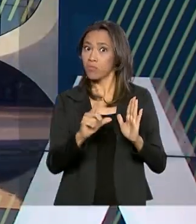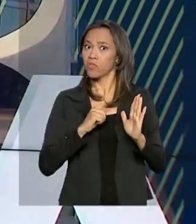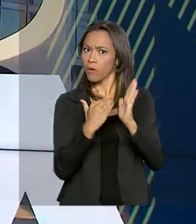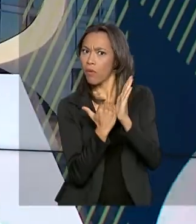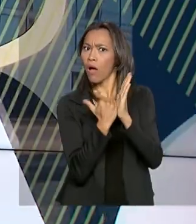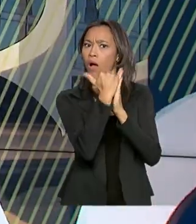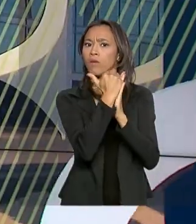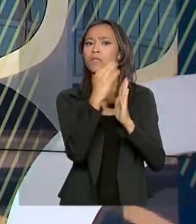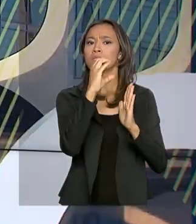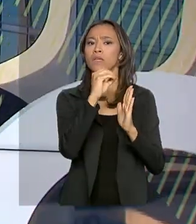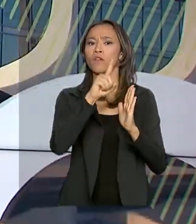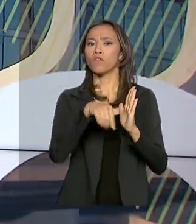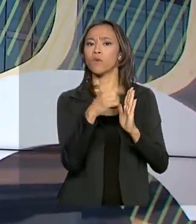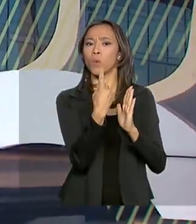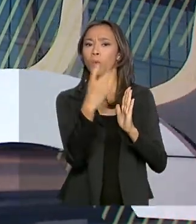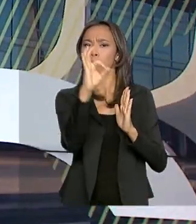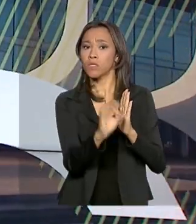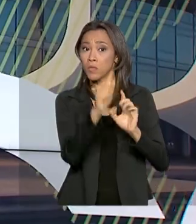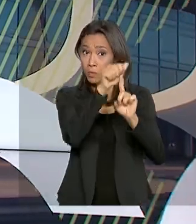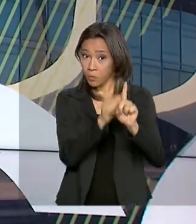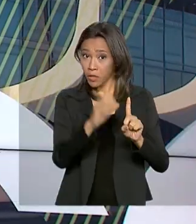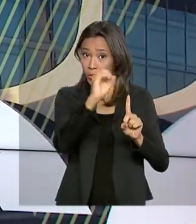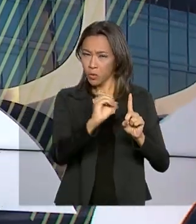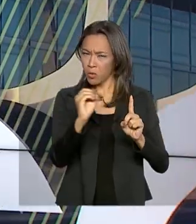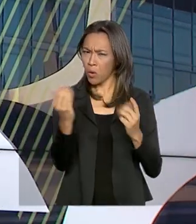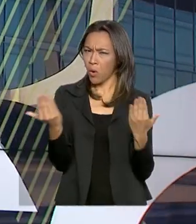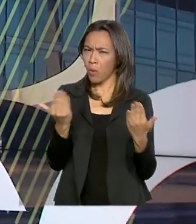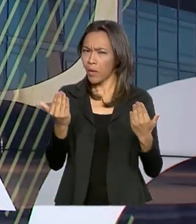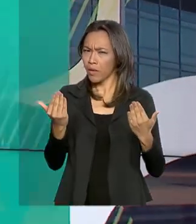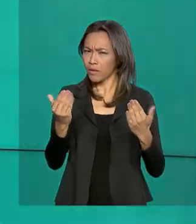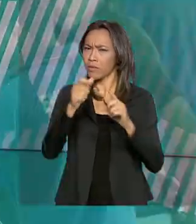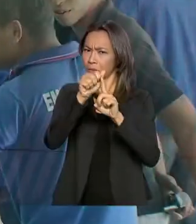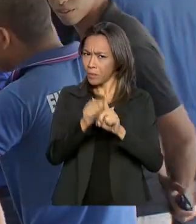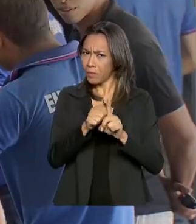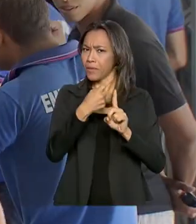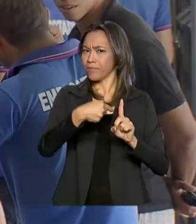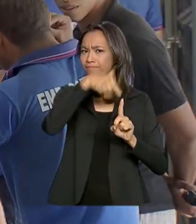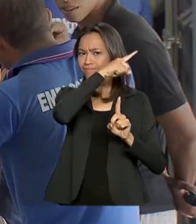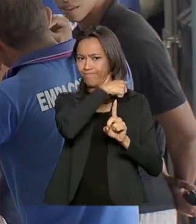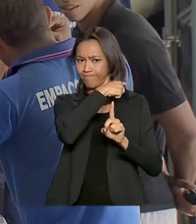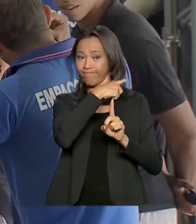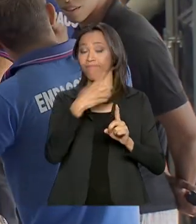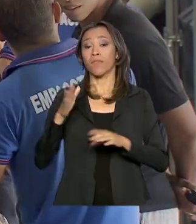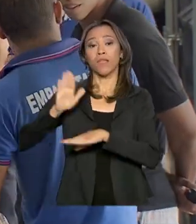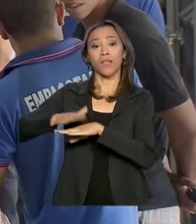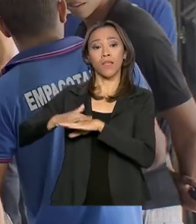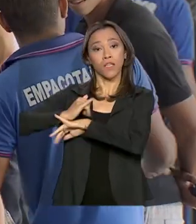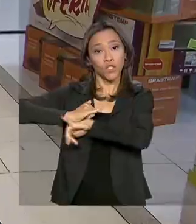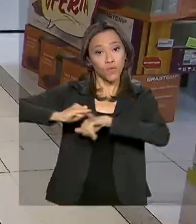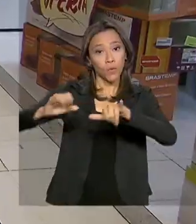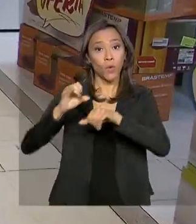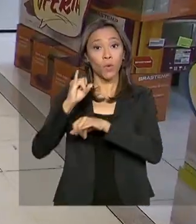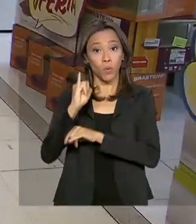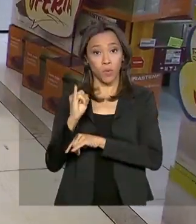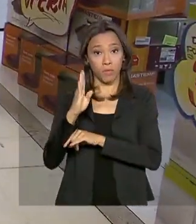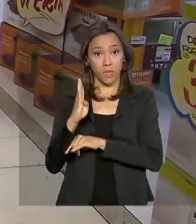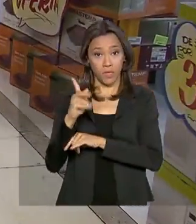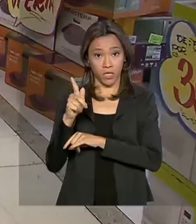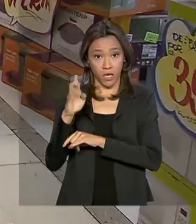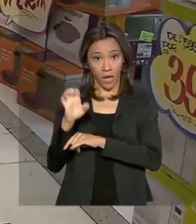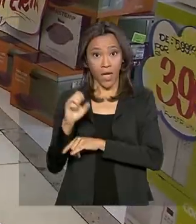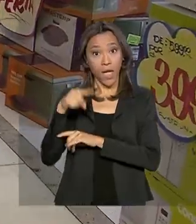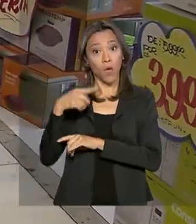de 0,1% em outubro, na comparação com o mês anterior. Segundo o IBGE, é o sexto mês consecutivo de